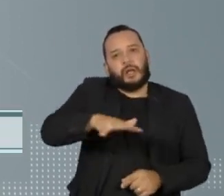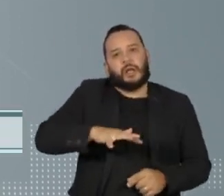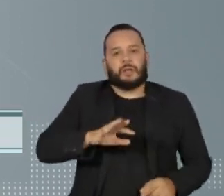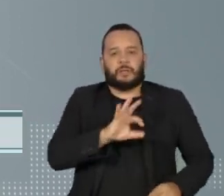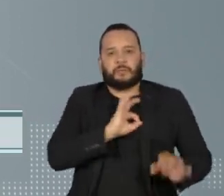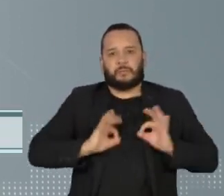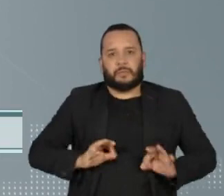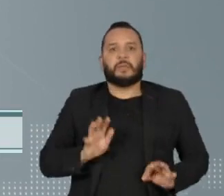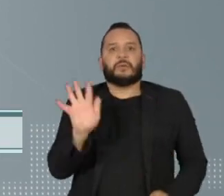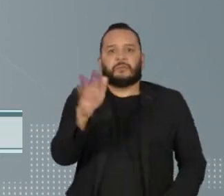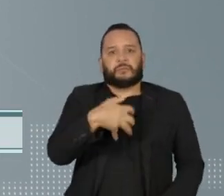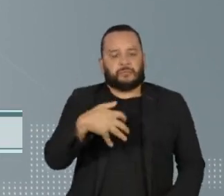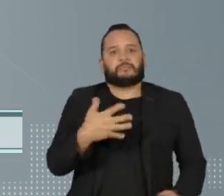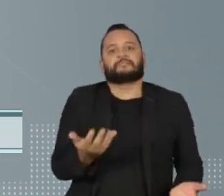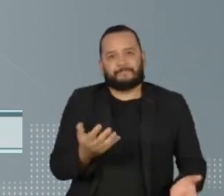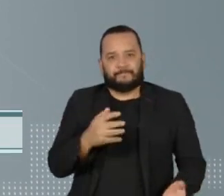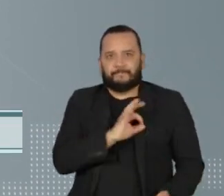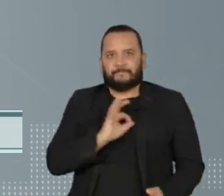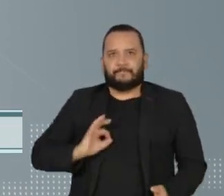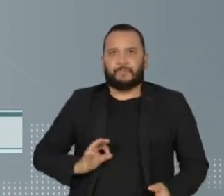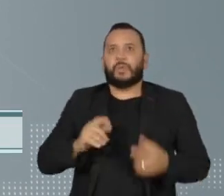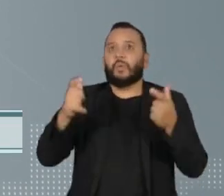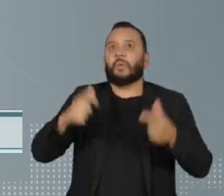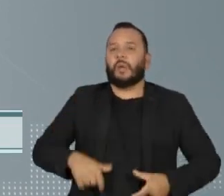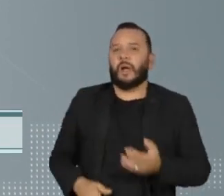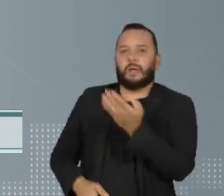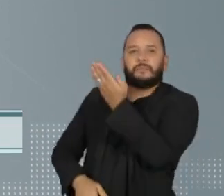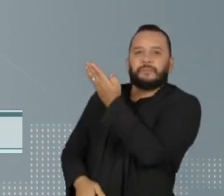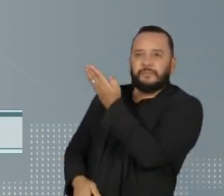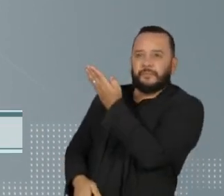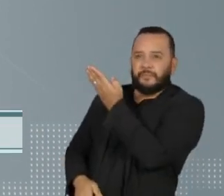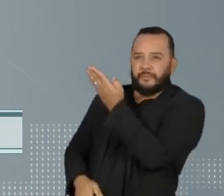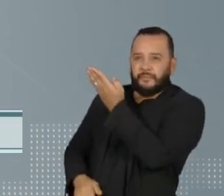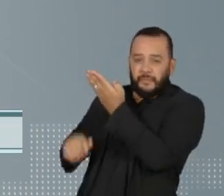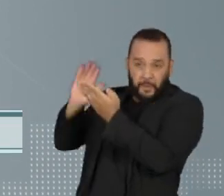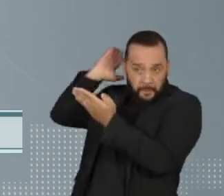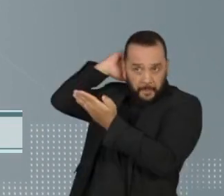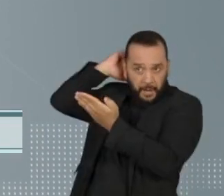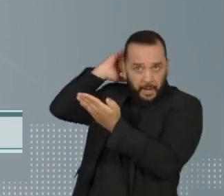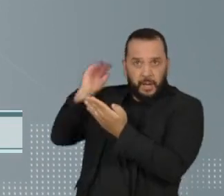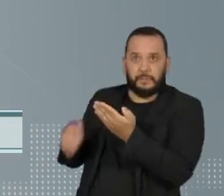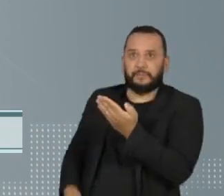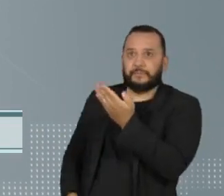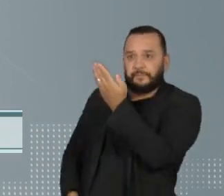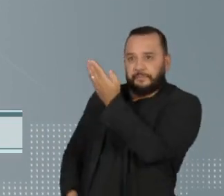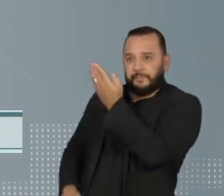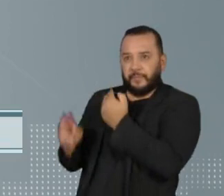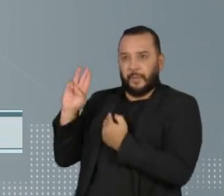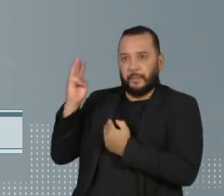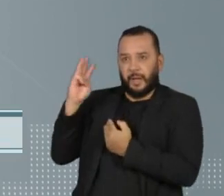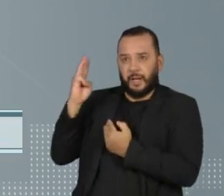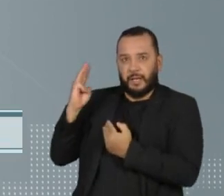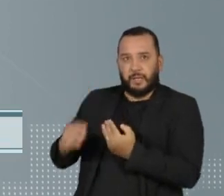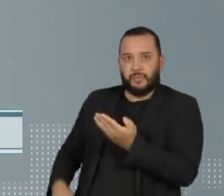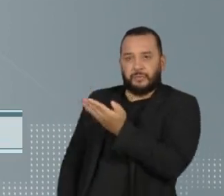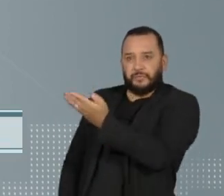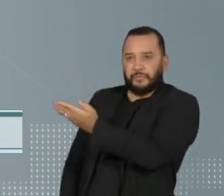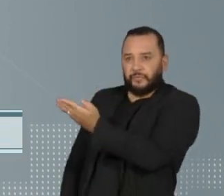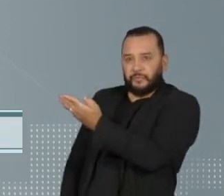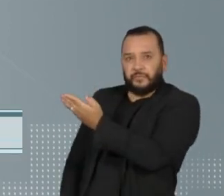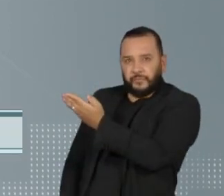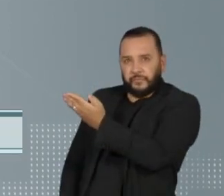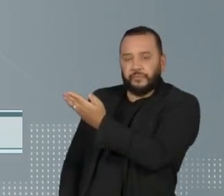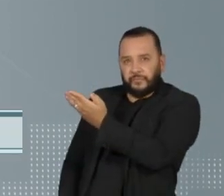terras indígenas Apiterewa, Cachoeira Seca e Caiapó, no Pará, Arariboia, no Maranhão, Caiapó,